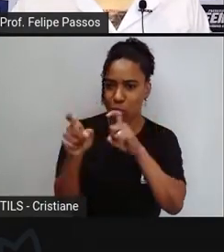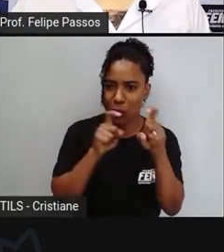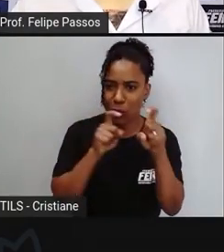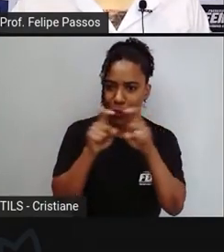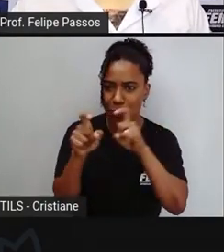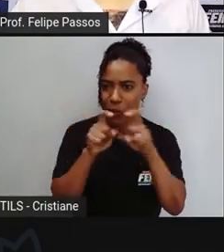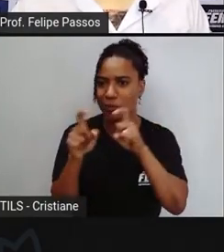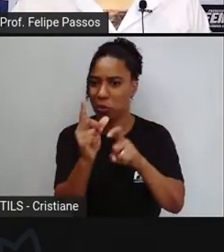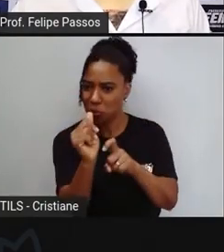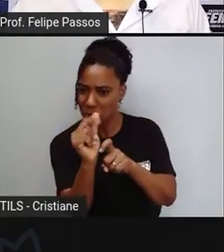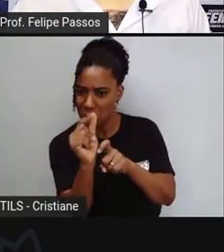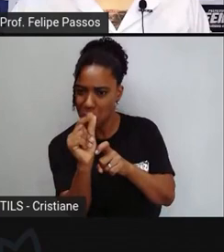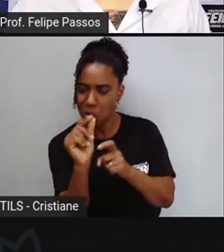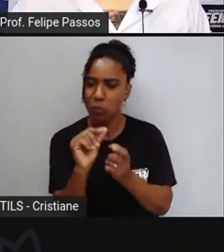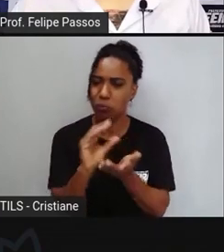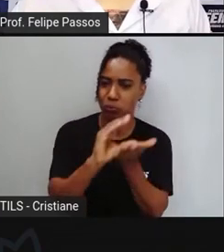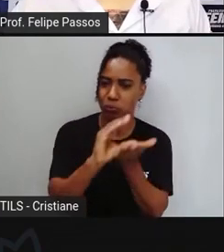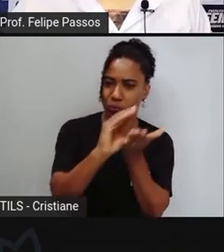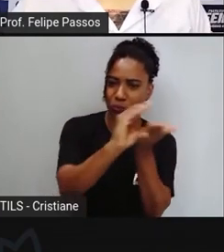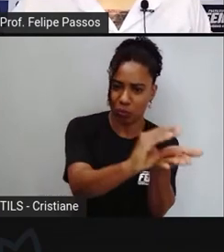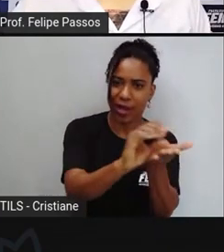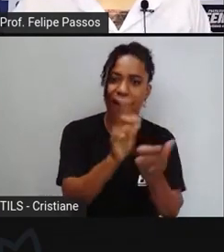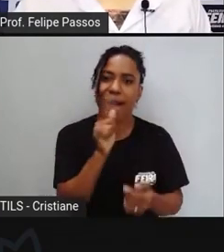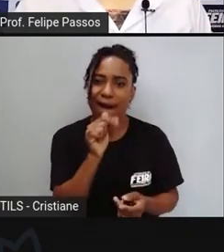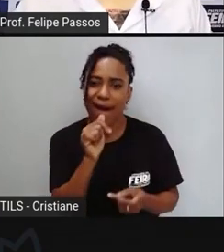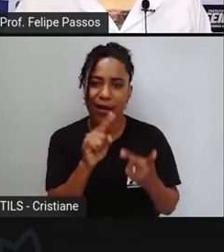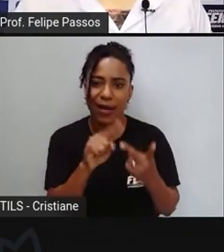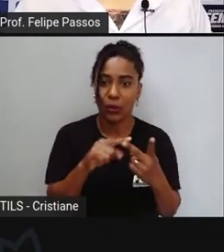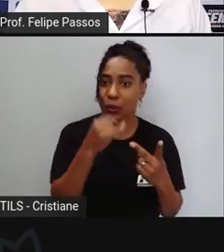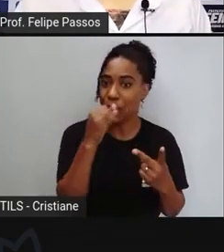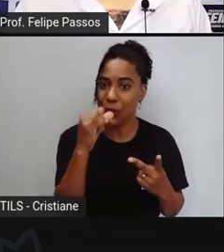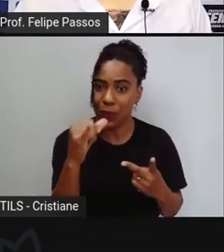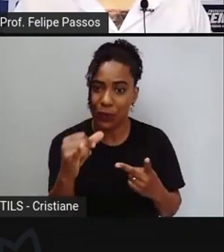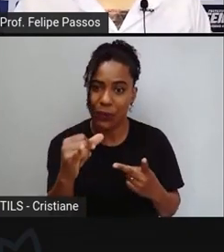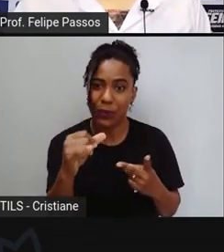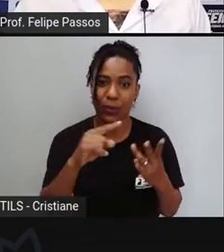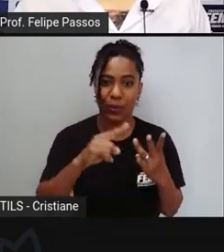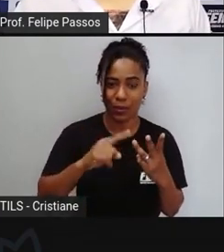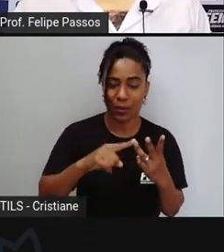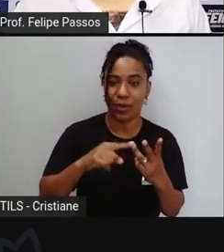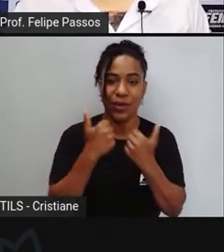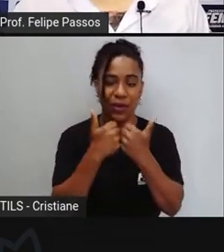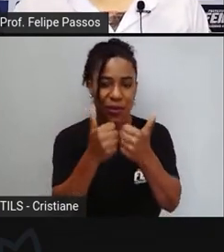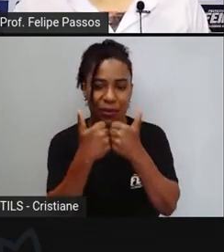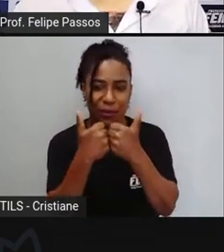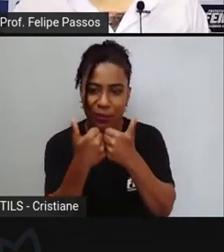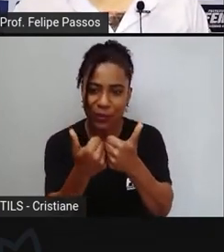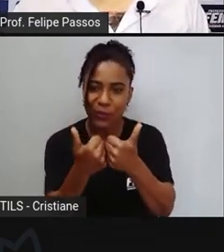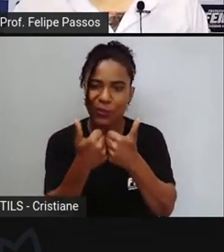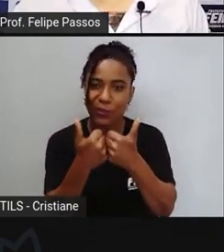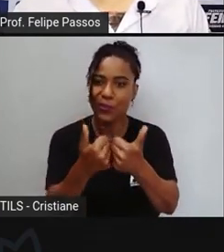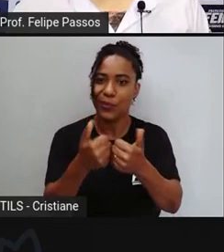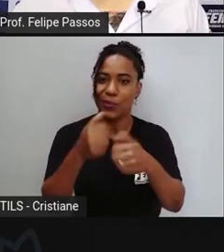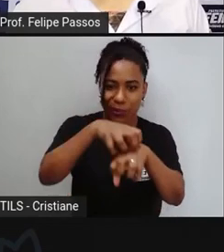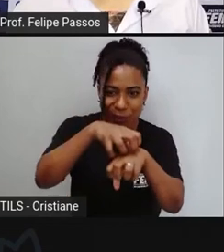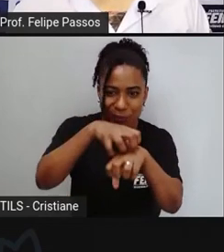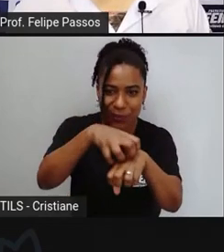eu dou água eu dou energia eu dou transporte eu dou